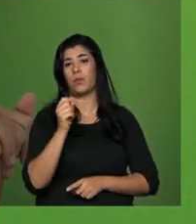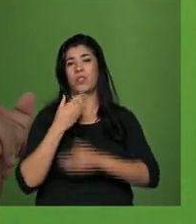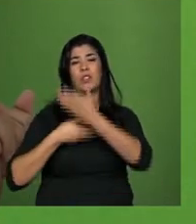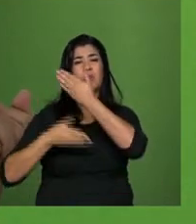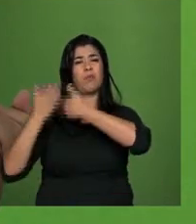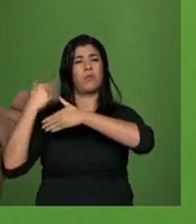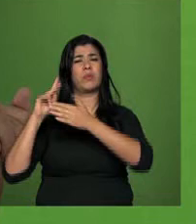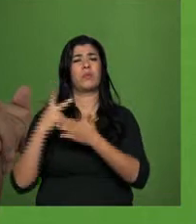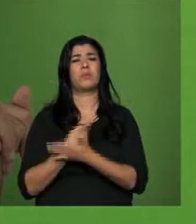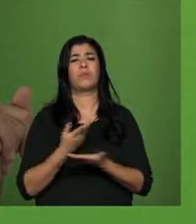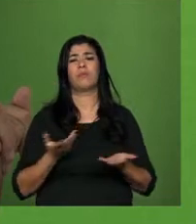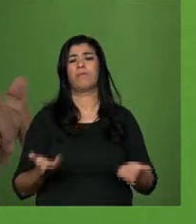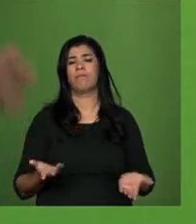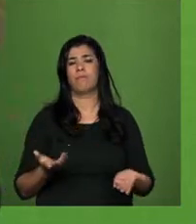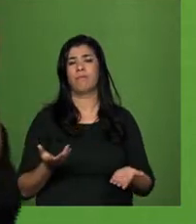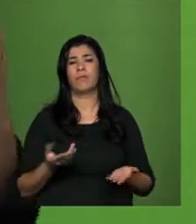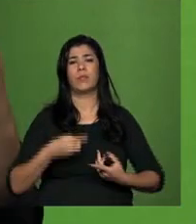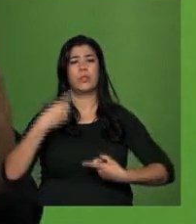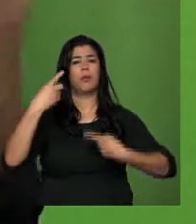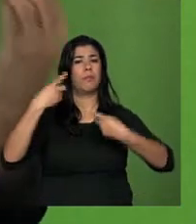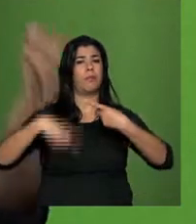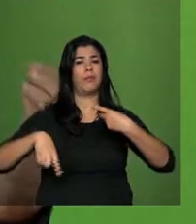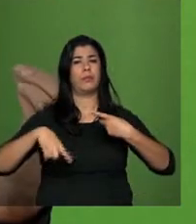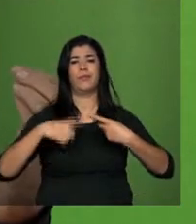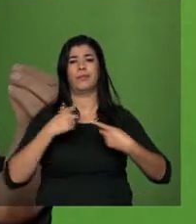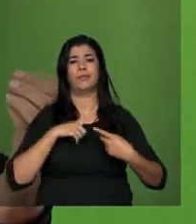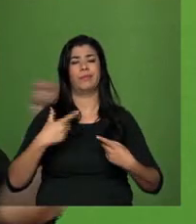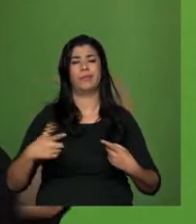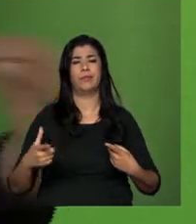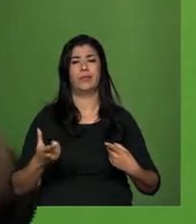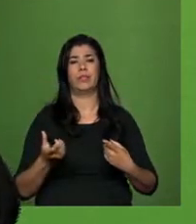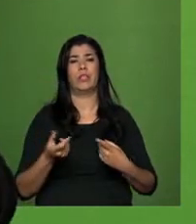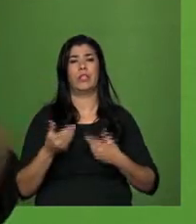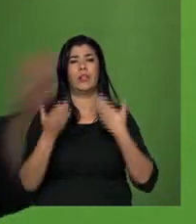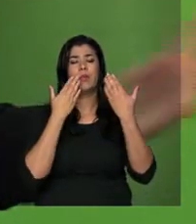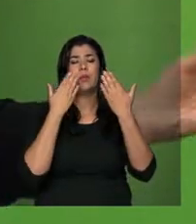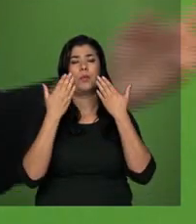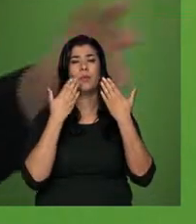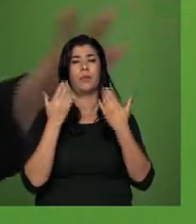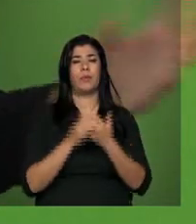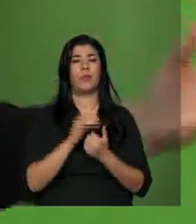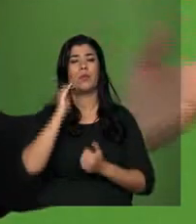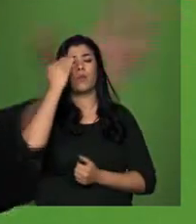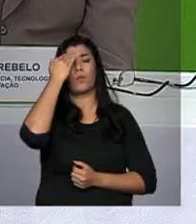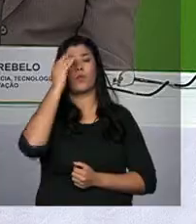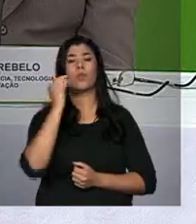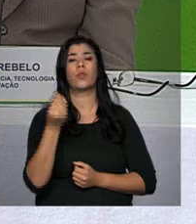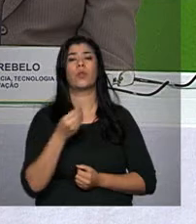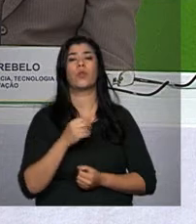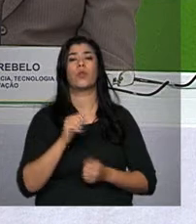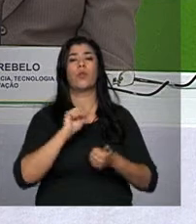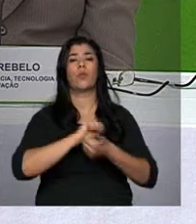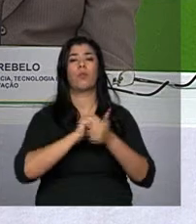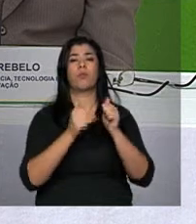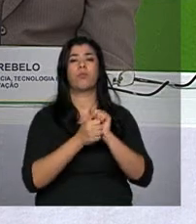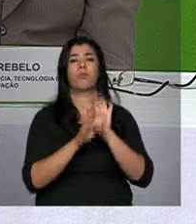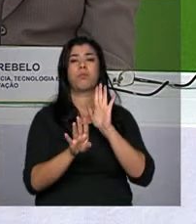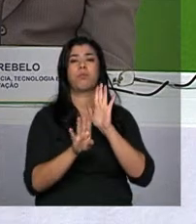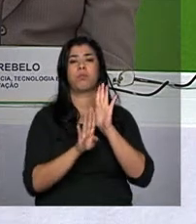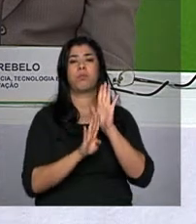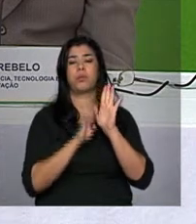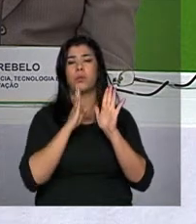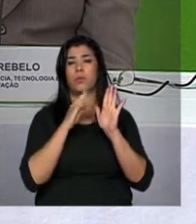passado uma discricionalidade muito grande em relação ao entendimento, à aplicação da lei. O que, na realidade,